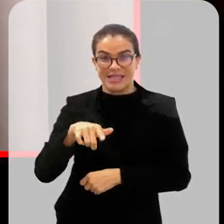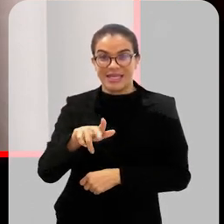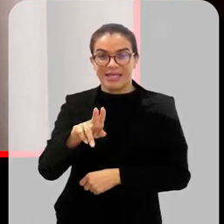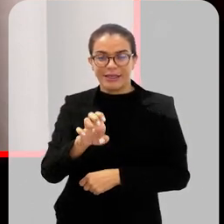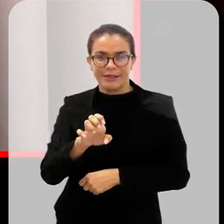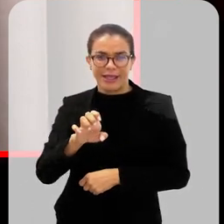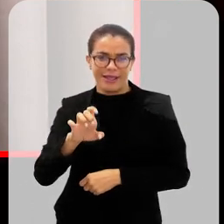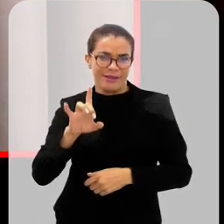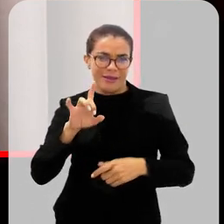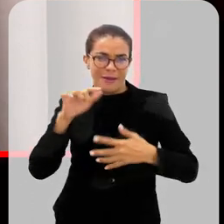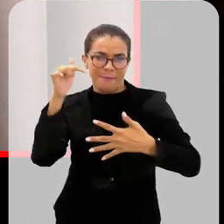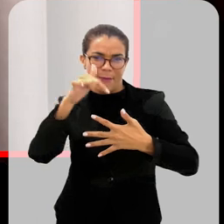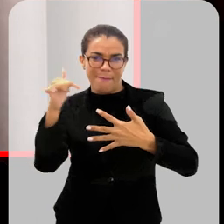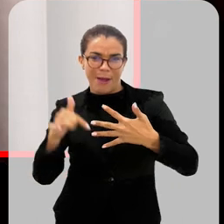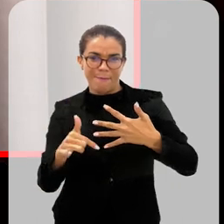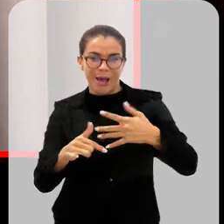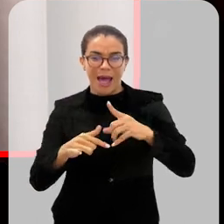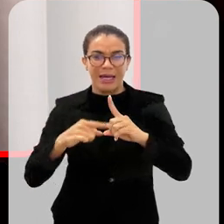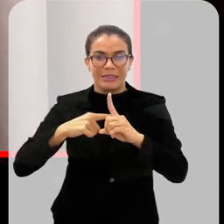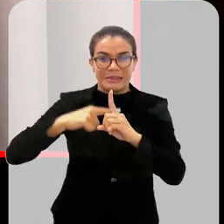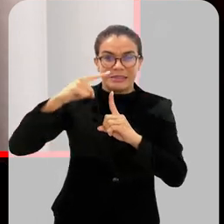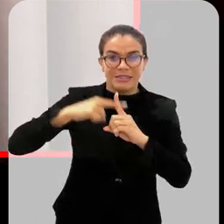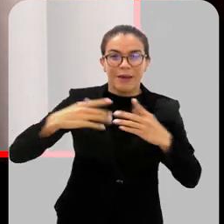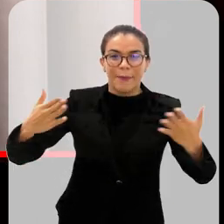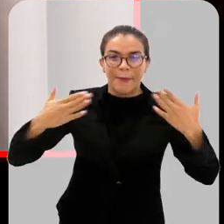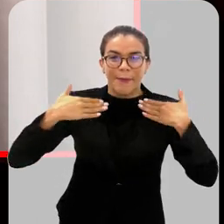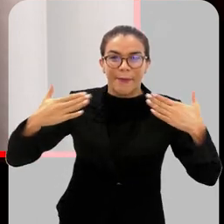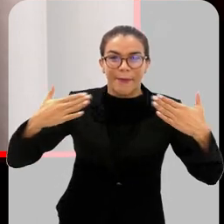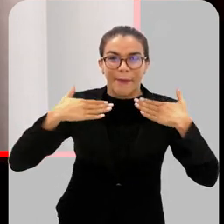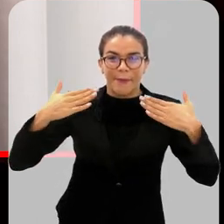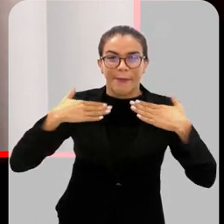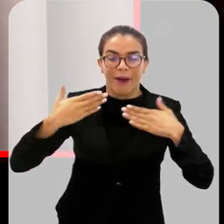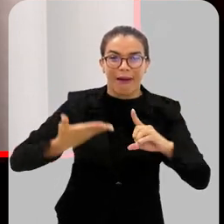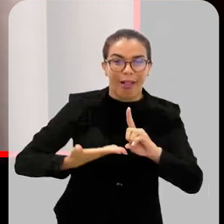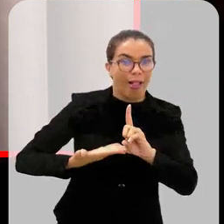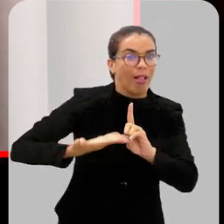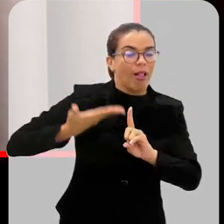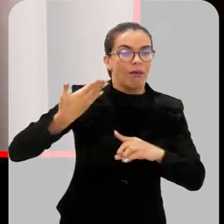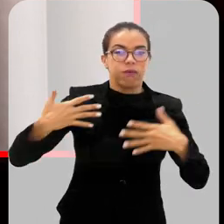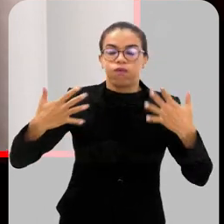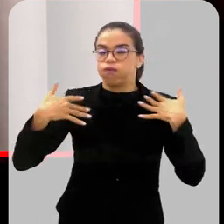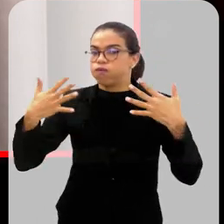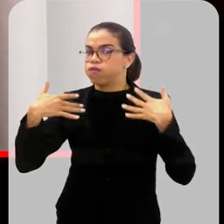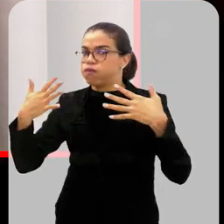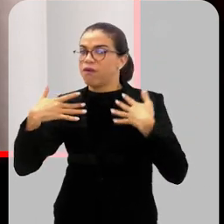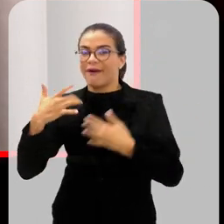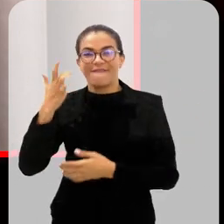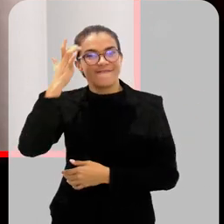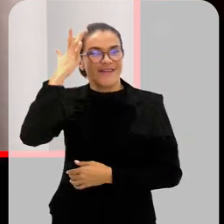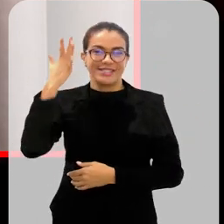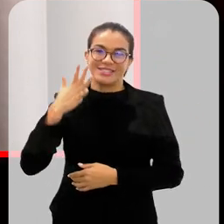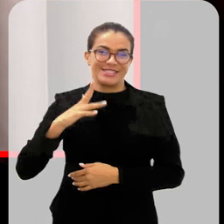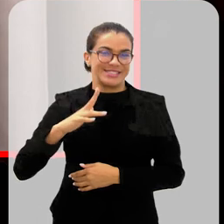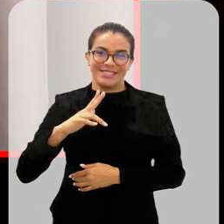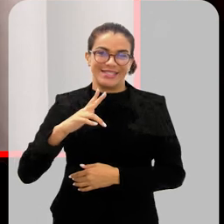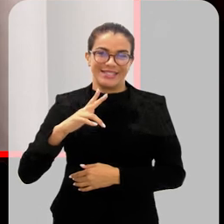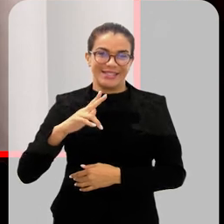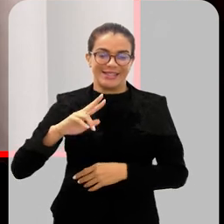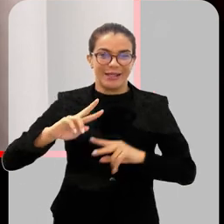associados, de temperaturas mais elevadas e de umidade mais elevada, facilita a proliferação dele.